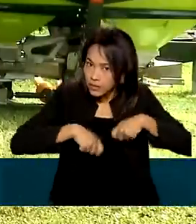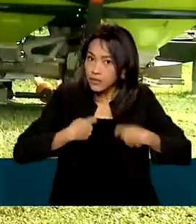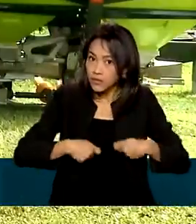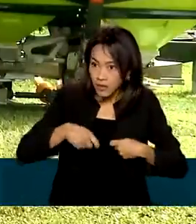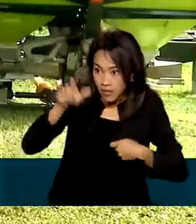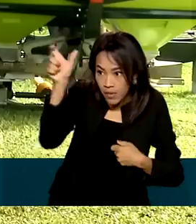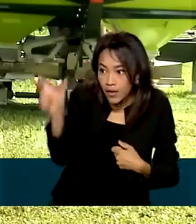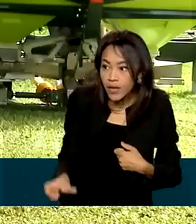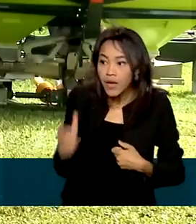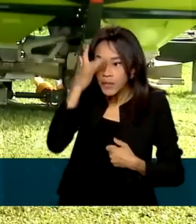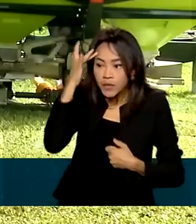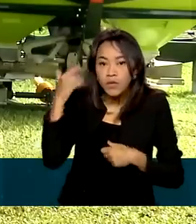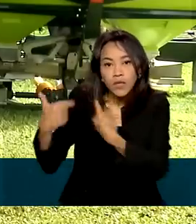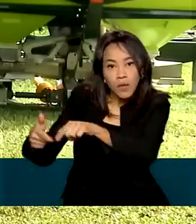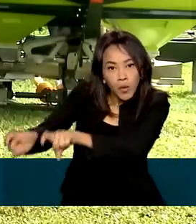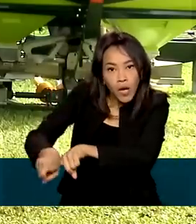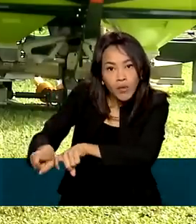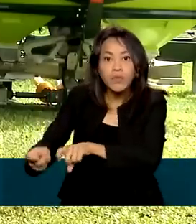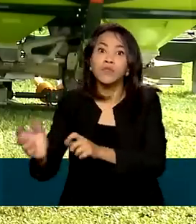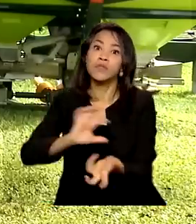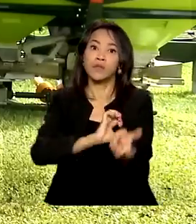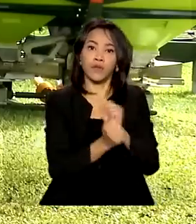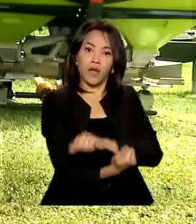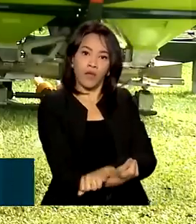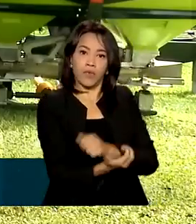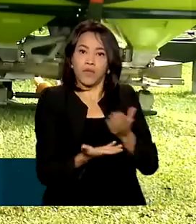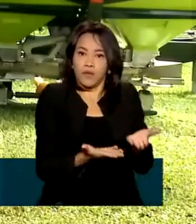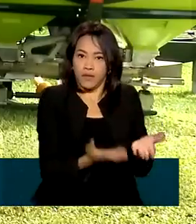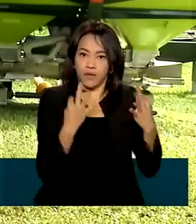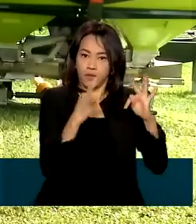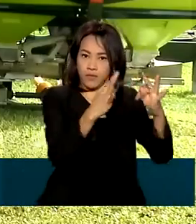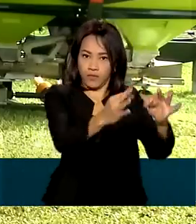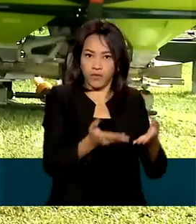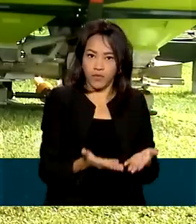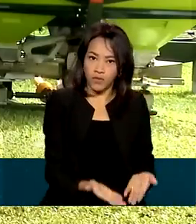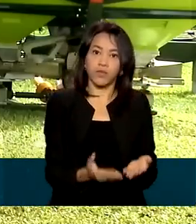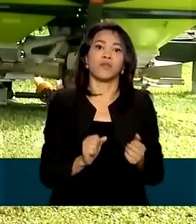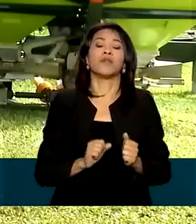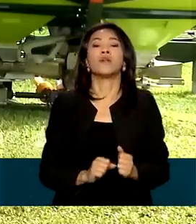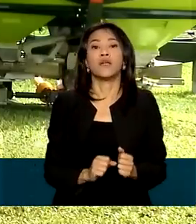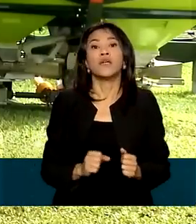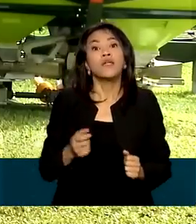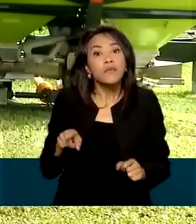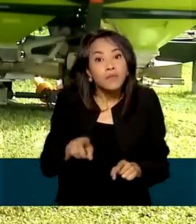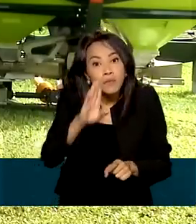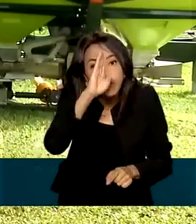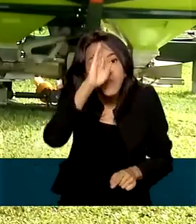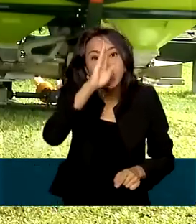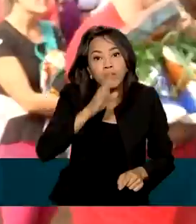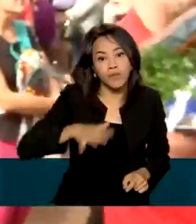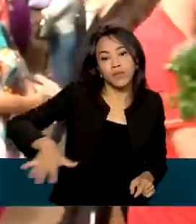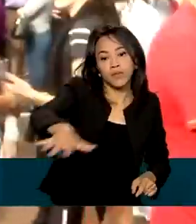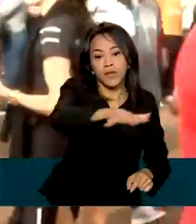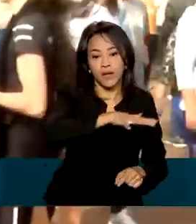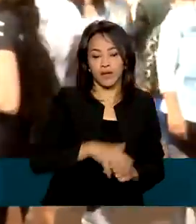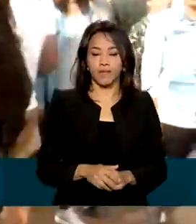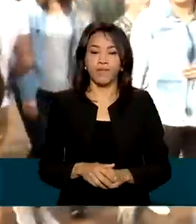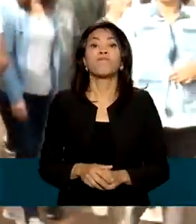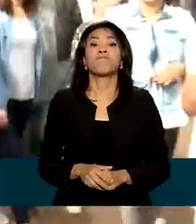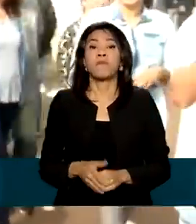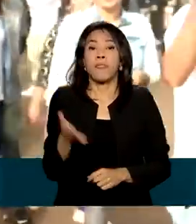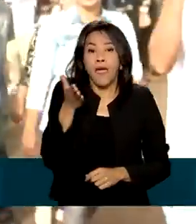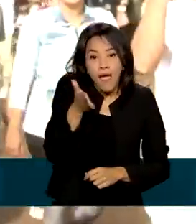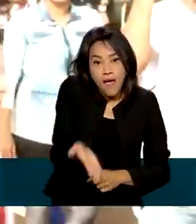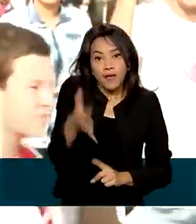agricultor se adapte, porque senão ele não vai acompanhar, principalmente no setor produtivo. O evento também